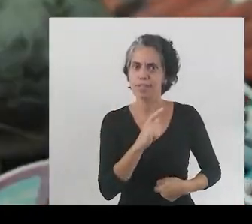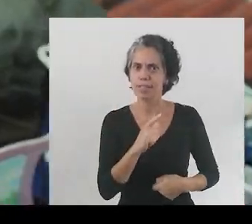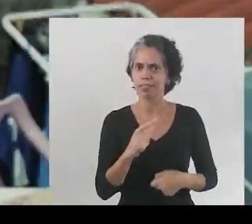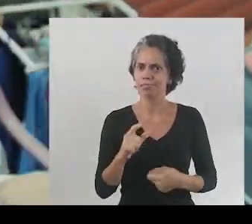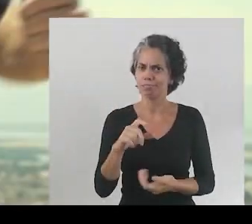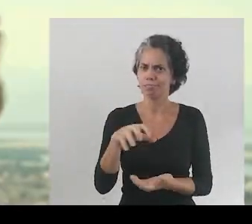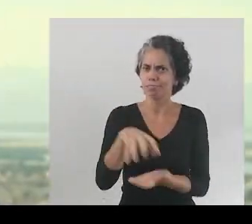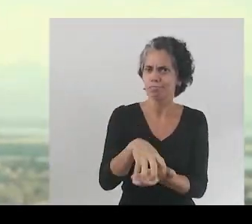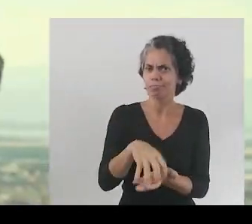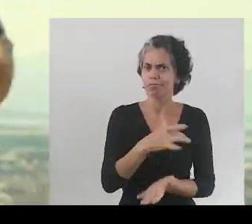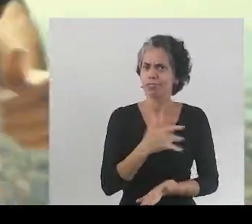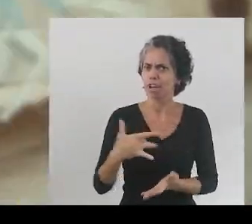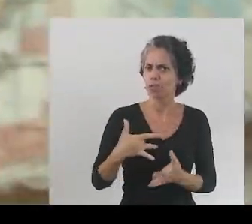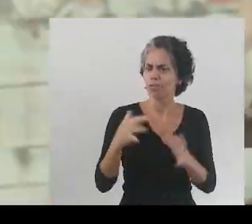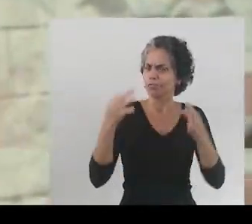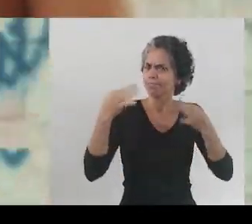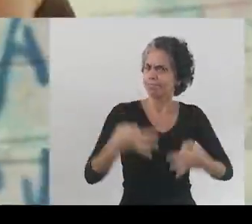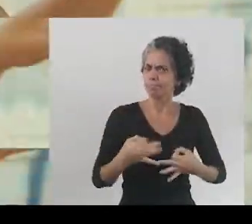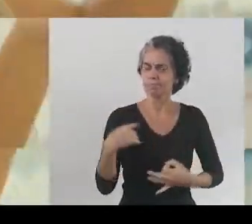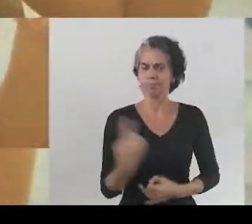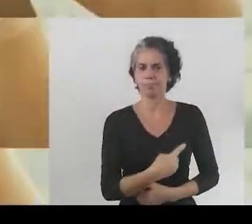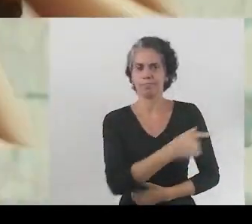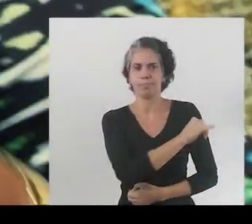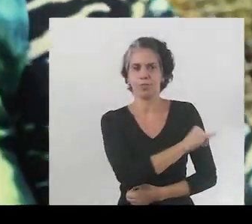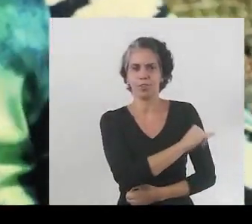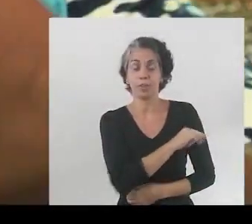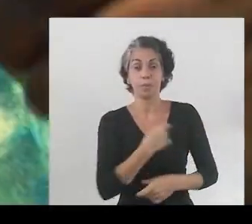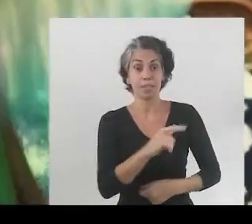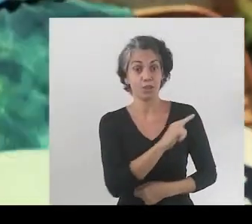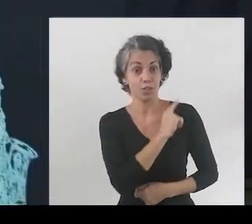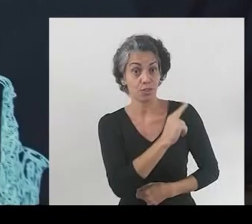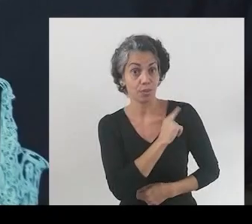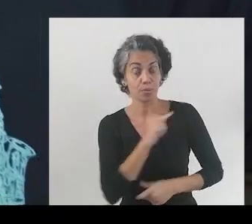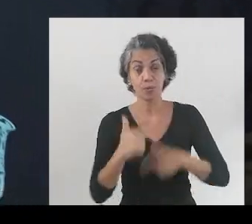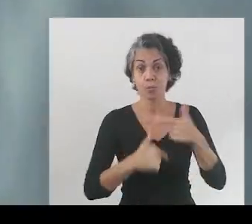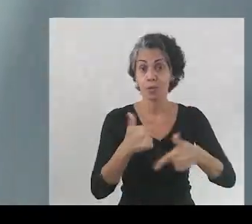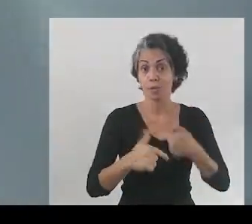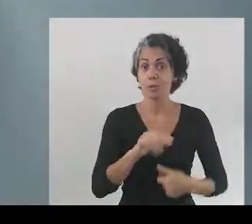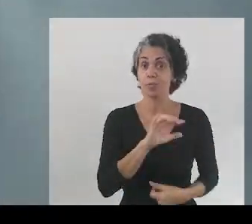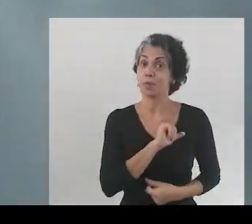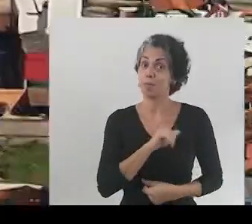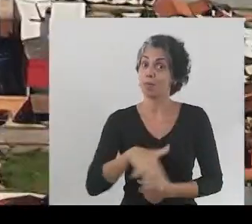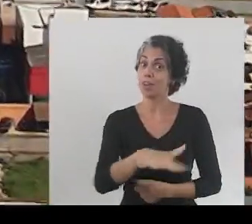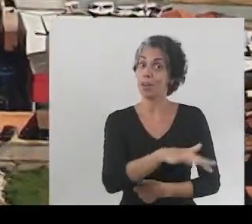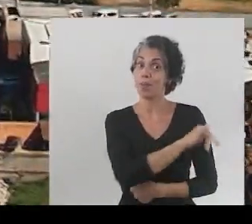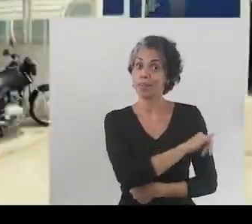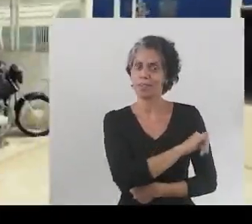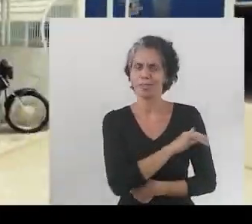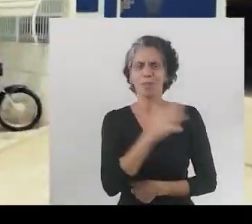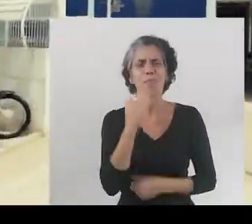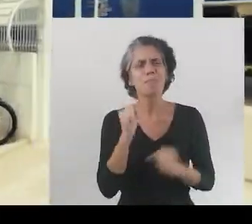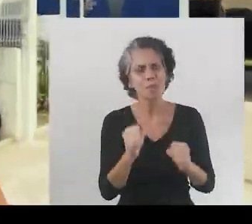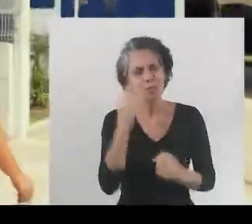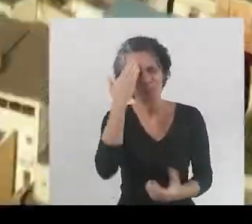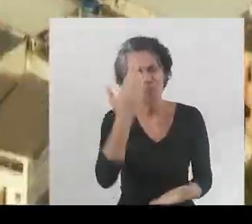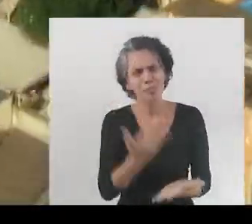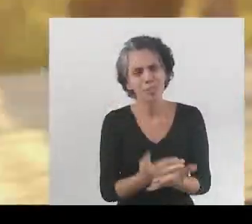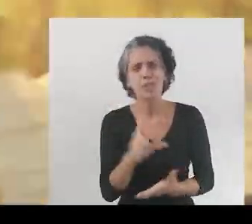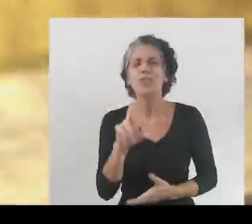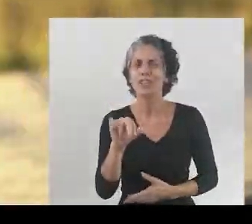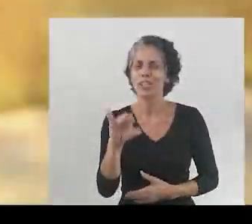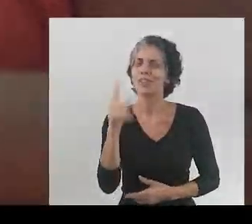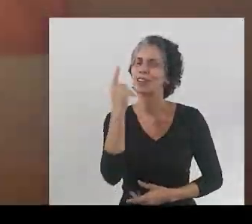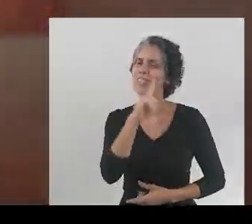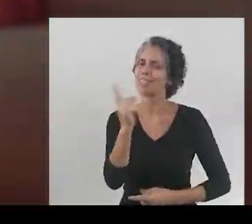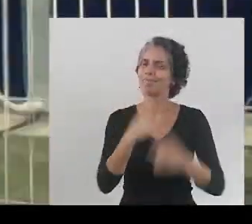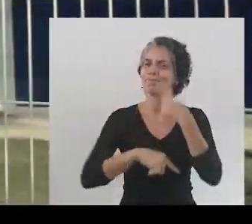você. Vem, mas vem que vem. Vem com o Eduardo Paes. Já provou o que faz, todo mundo viu.